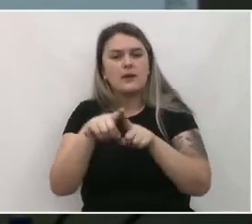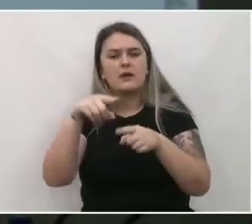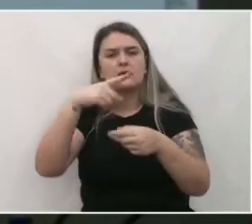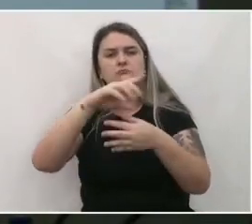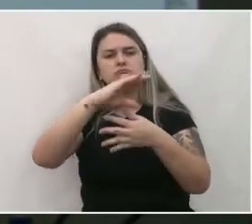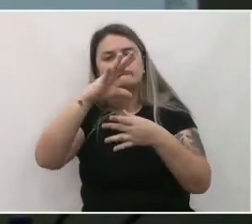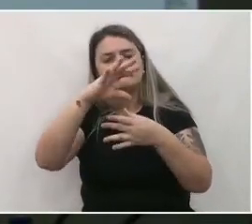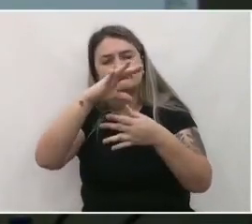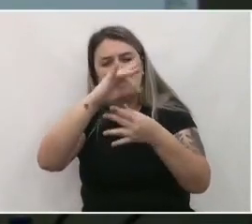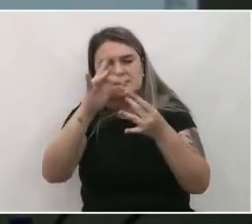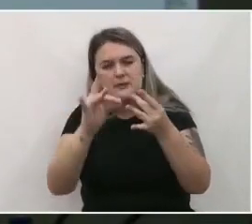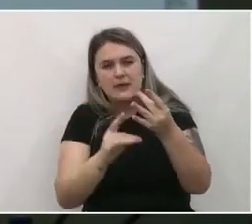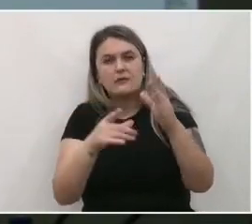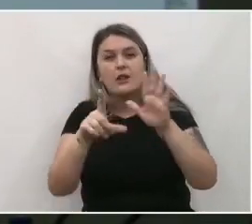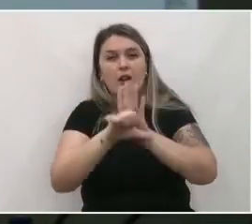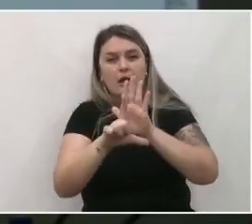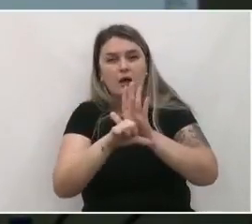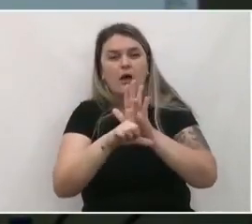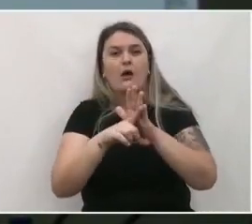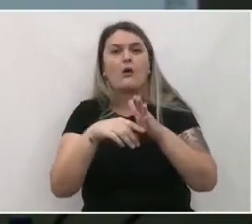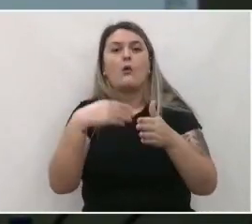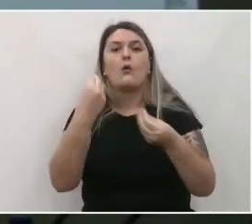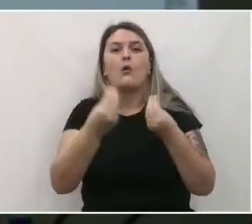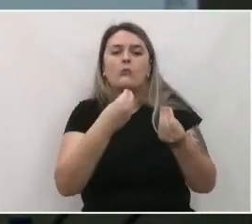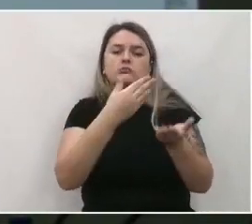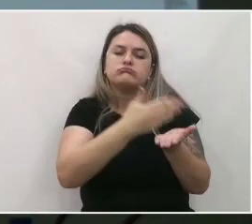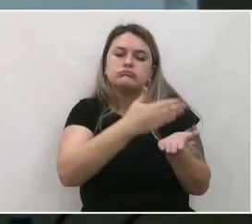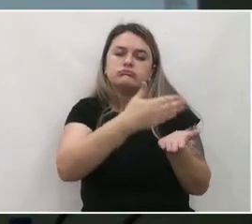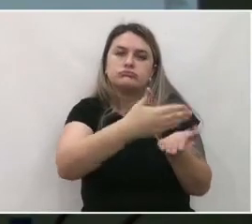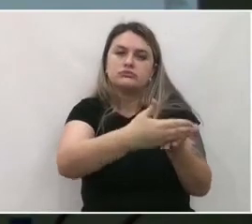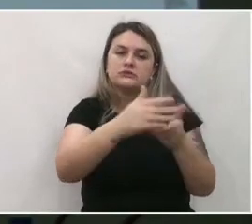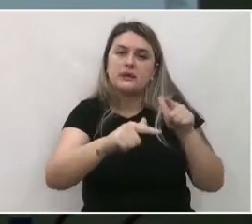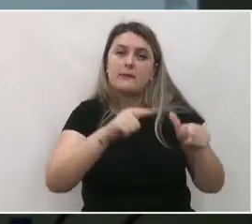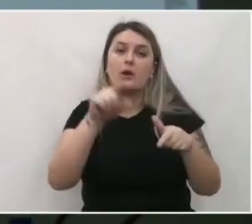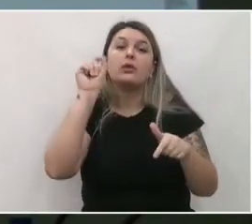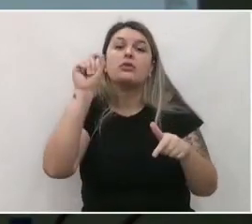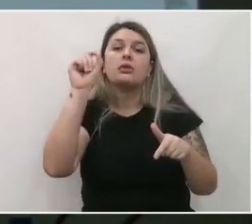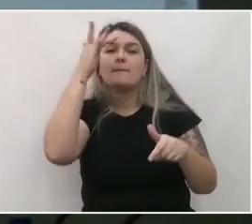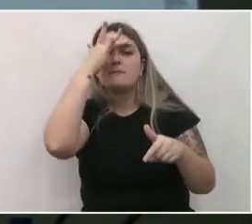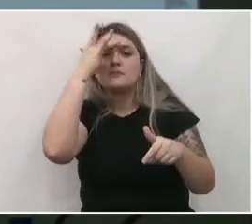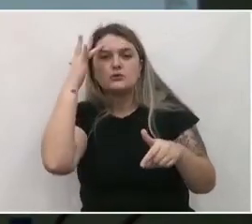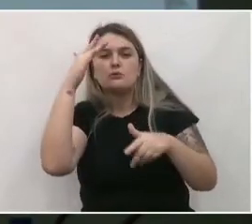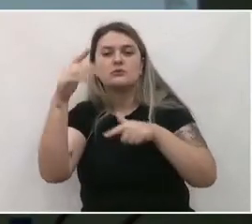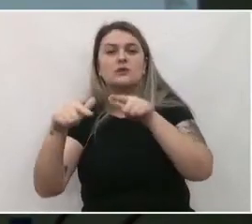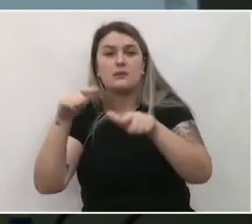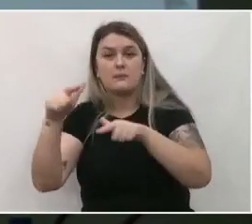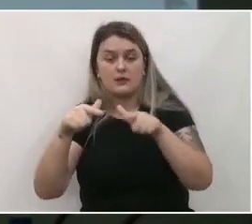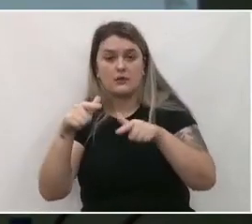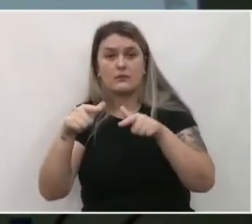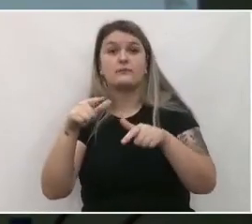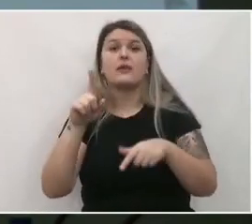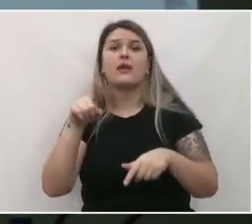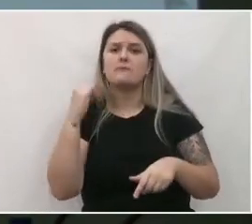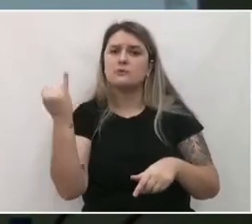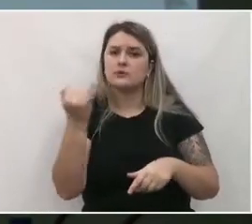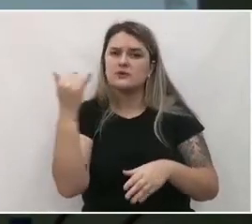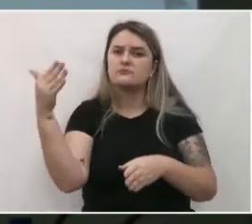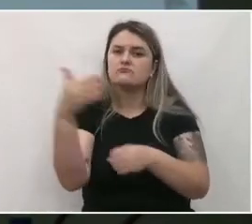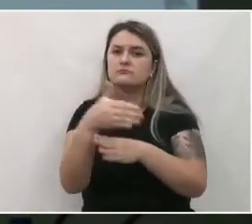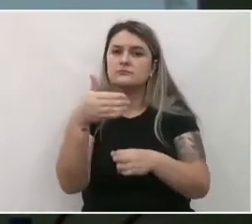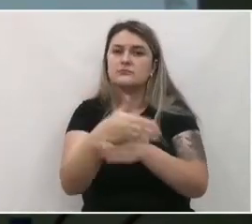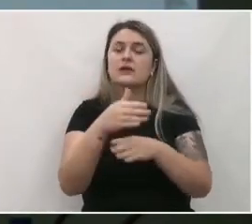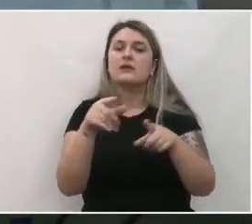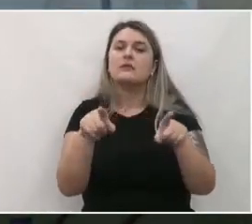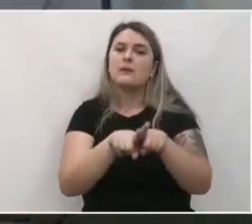apresentação das etapas de trabalho, dos agentes envolvidos, a importância do processo participativo e os canais de